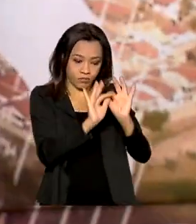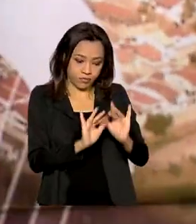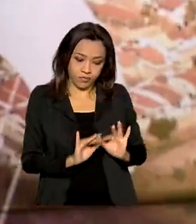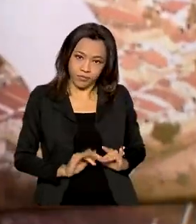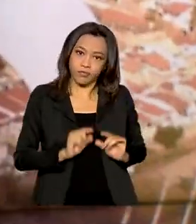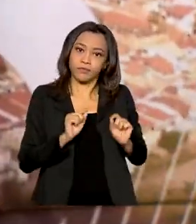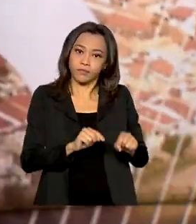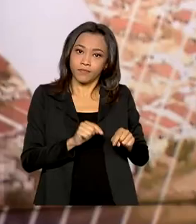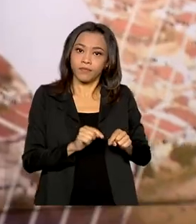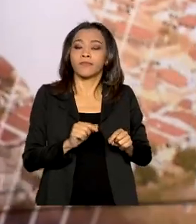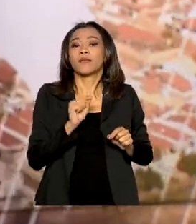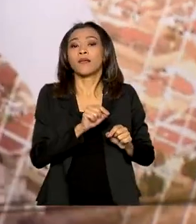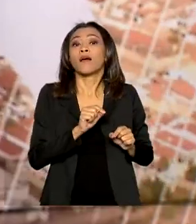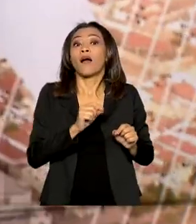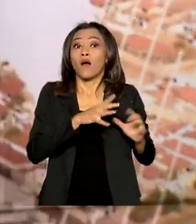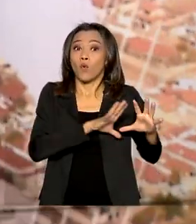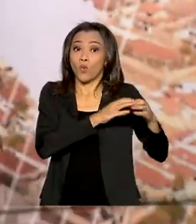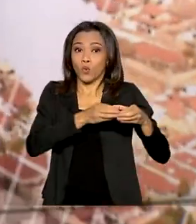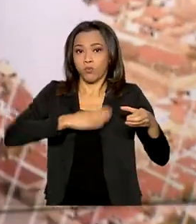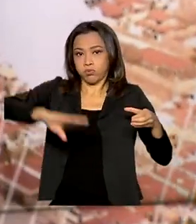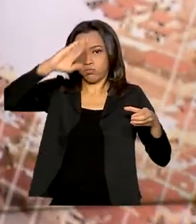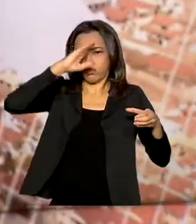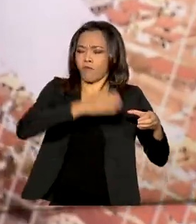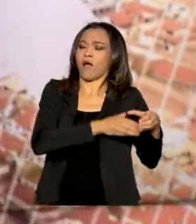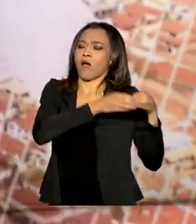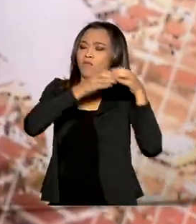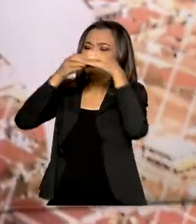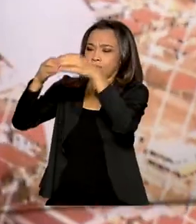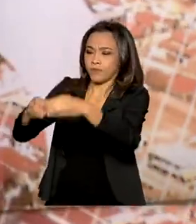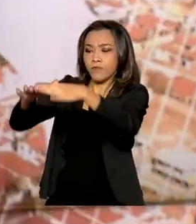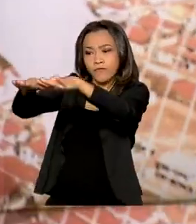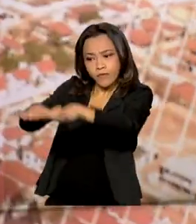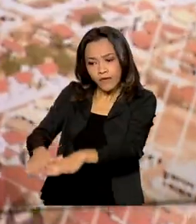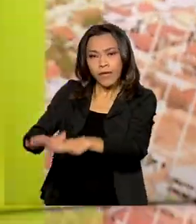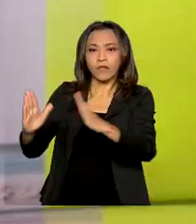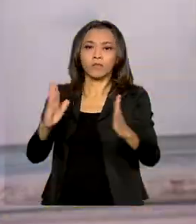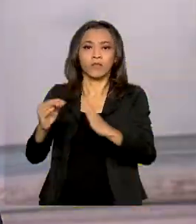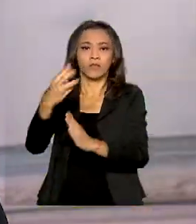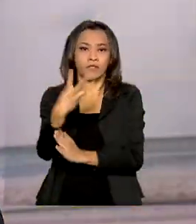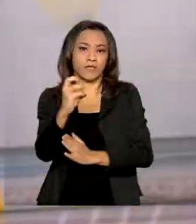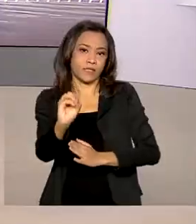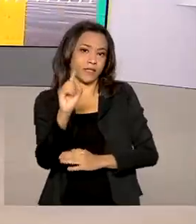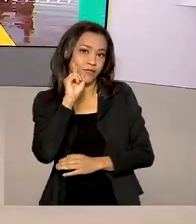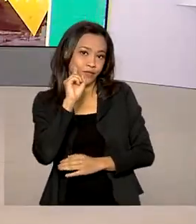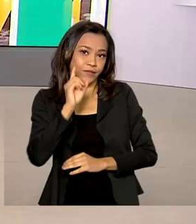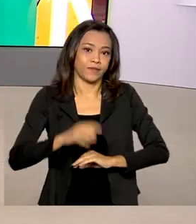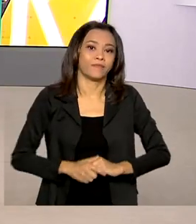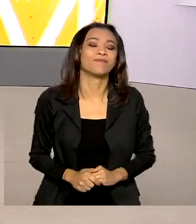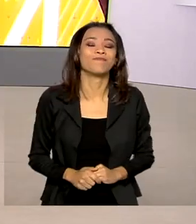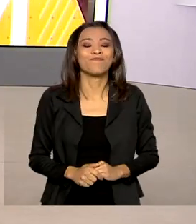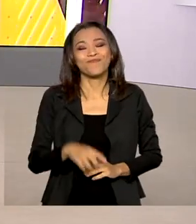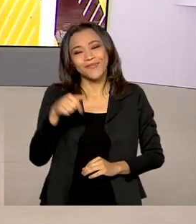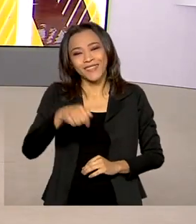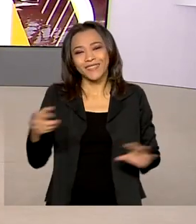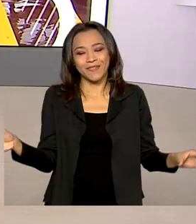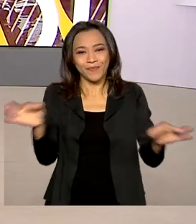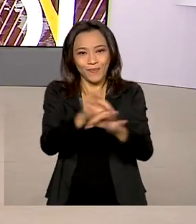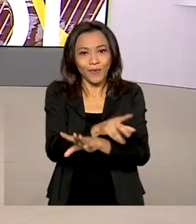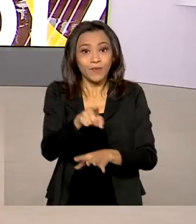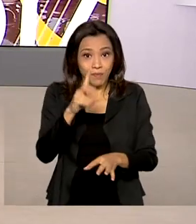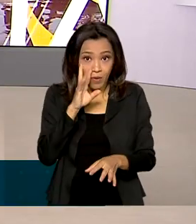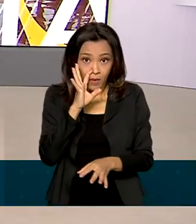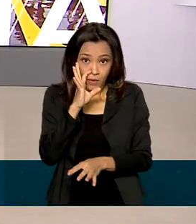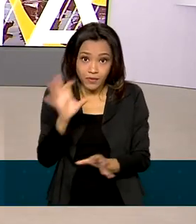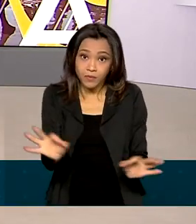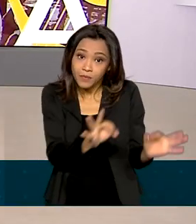Oficial da União. A Força Nacional vai ficar no Estado por pelo menos 30 dias. O Brasil em Dia fica por aqui, você pode